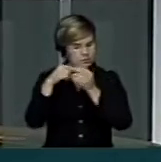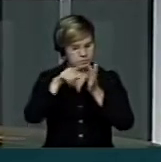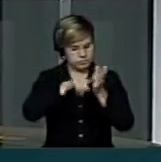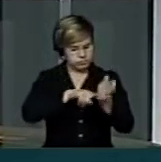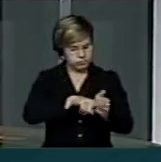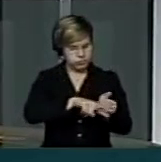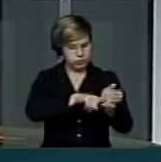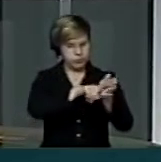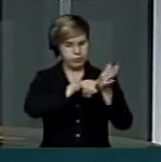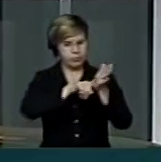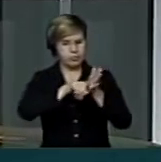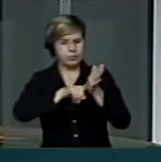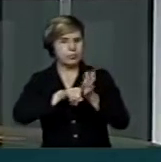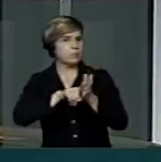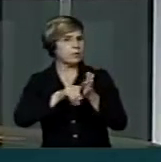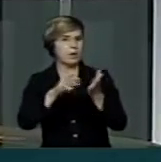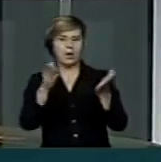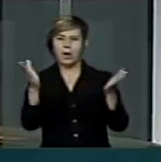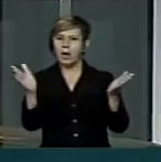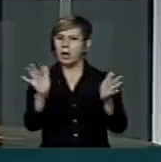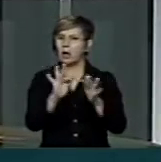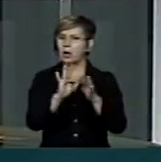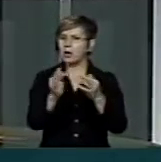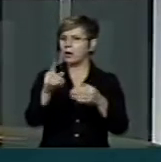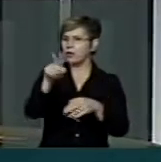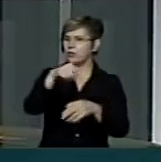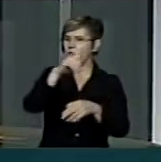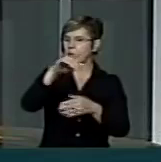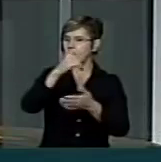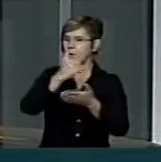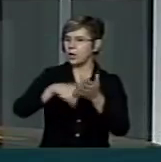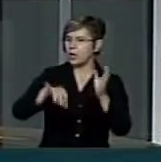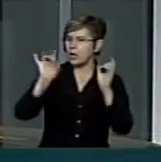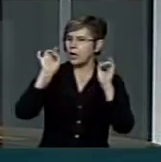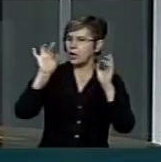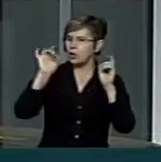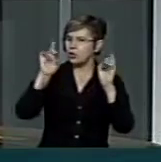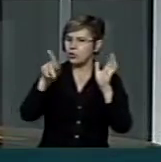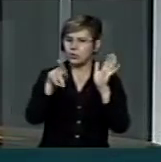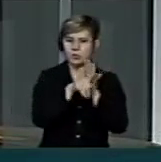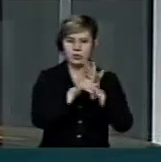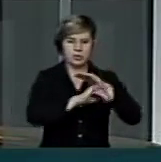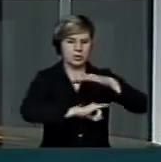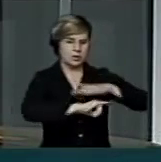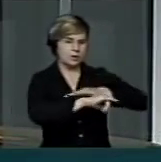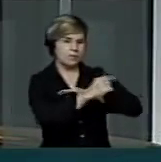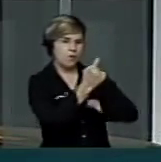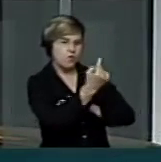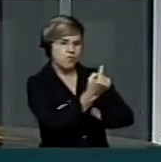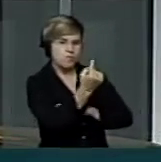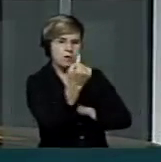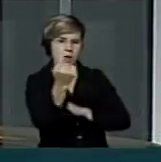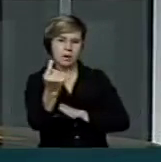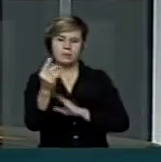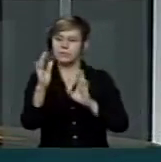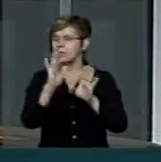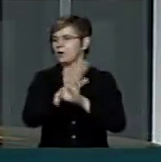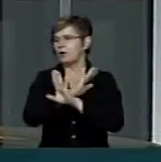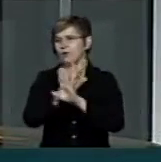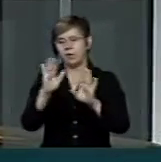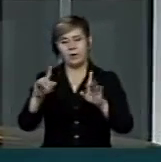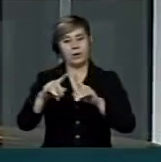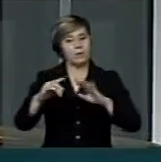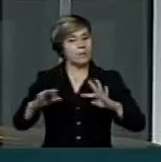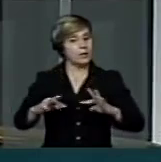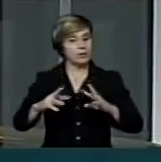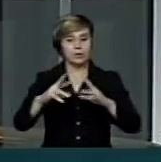não pode ser de exclusividade de nenhuma instituição da nossa República, mas que